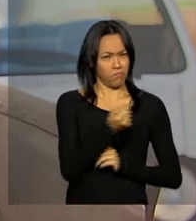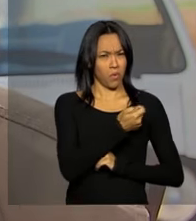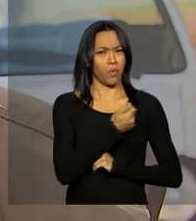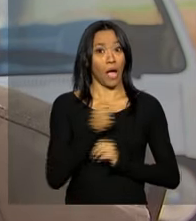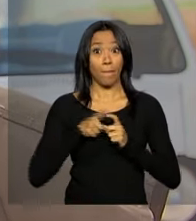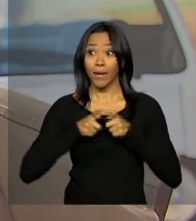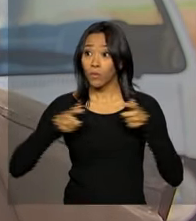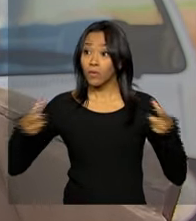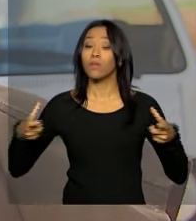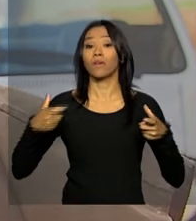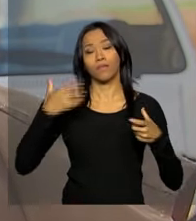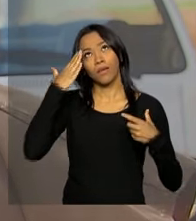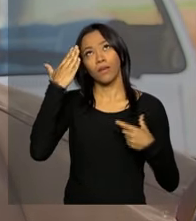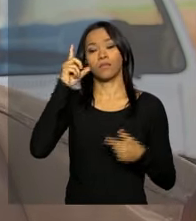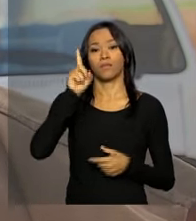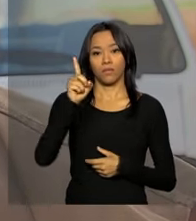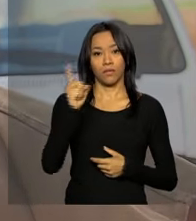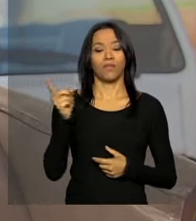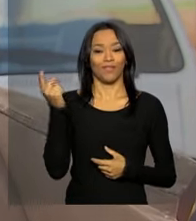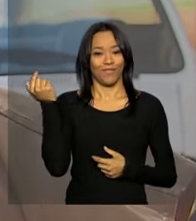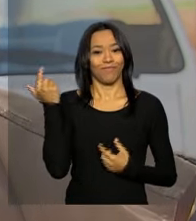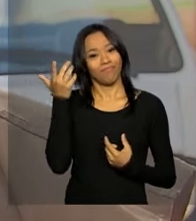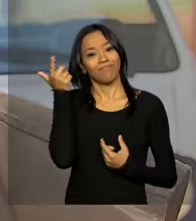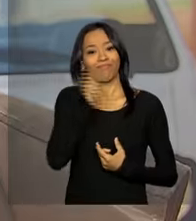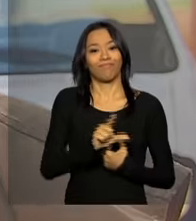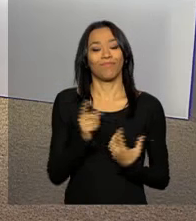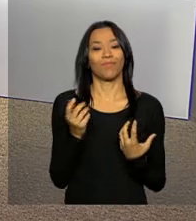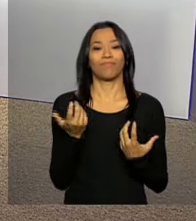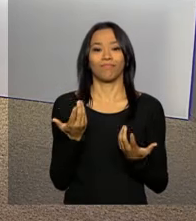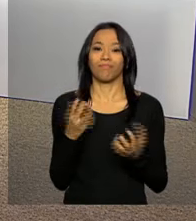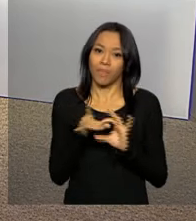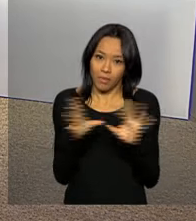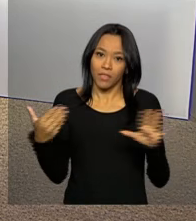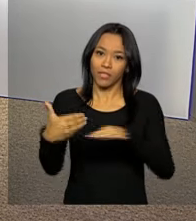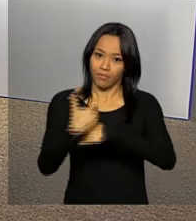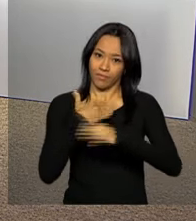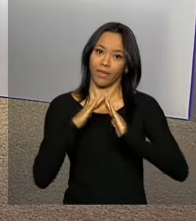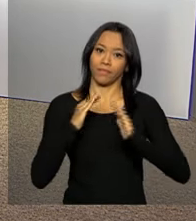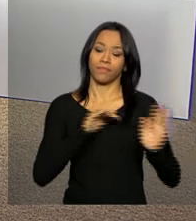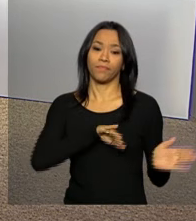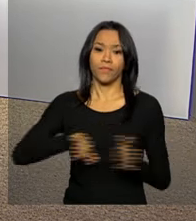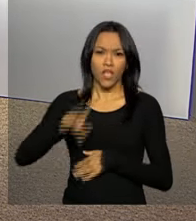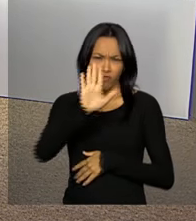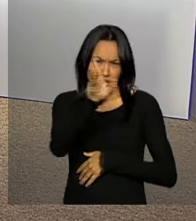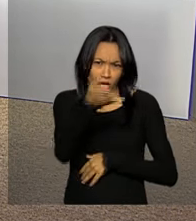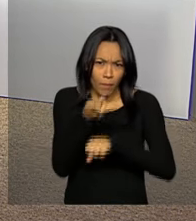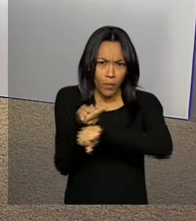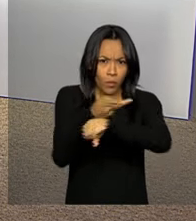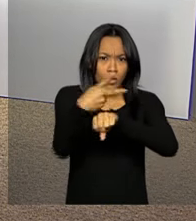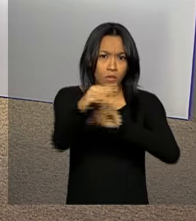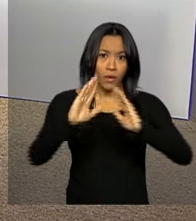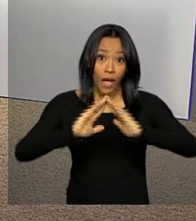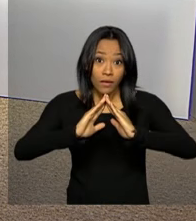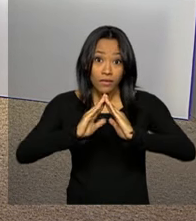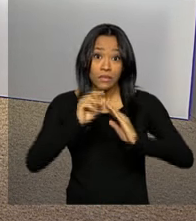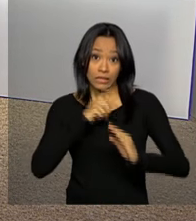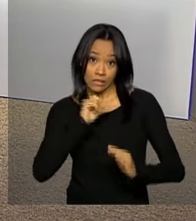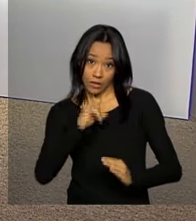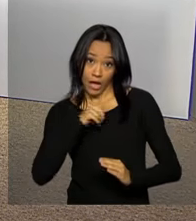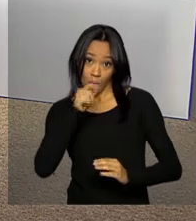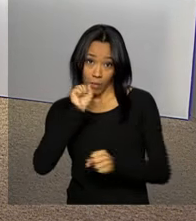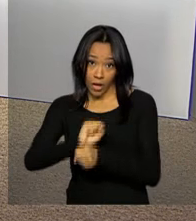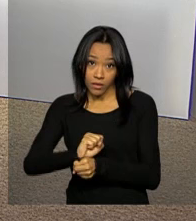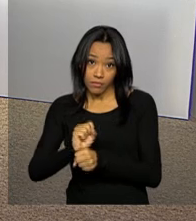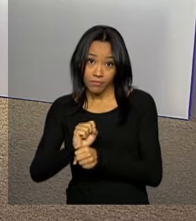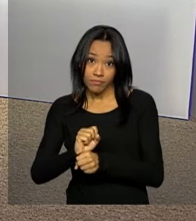maioria, graças a Deus, está tendo uma boa aceitação. E você já procurou na sua casa o criador do Aedes aegypti?